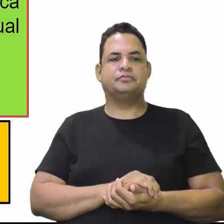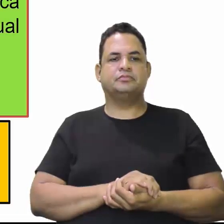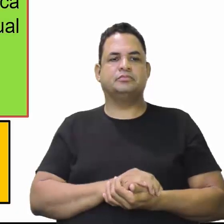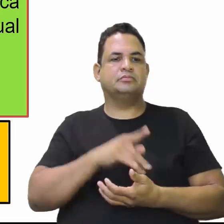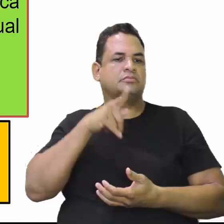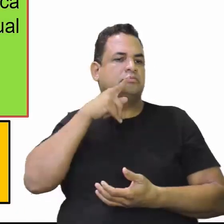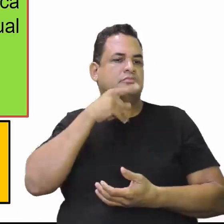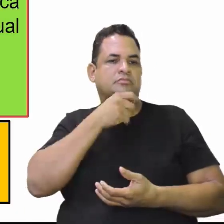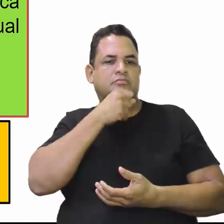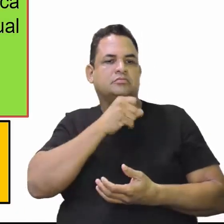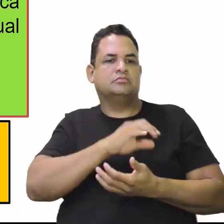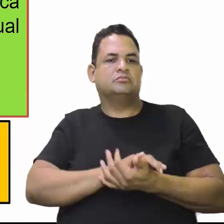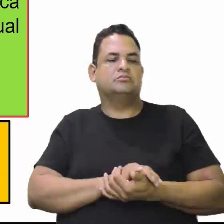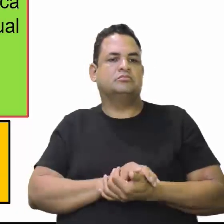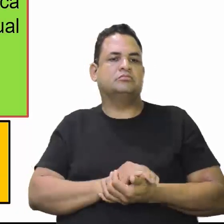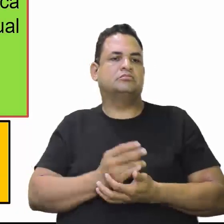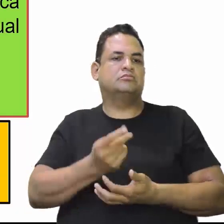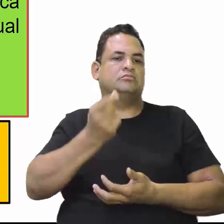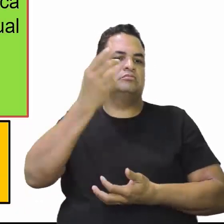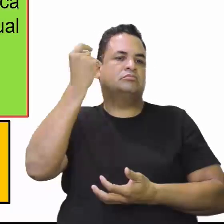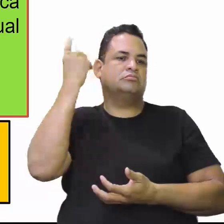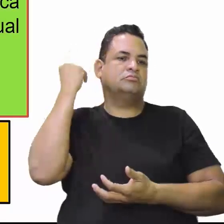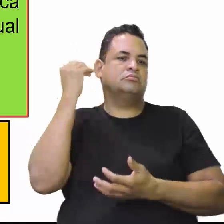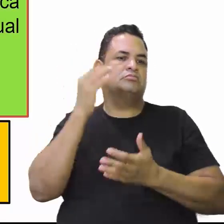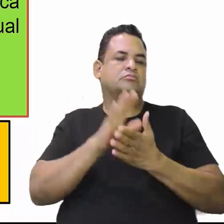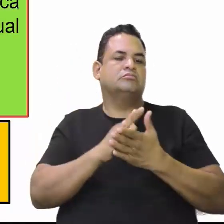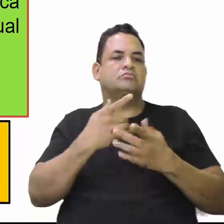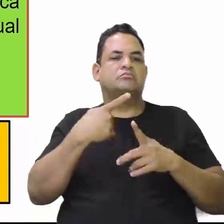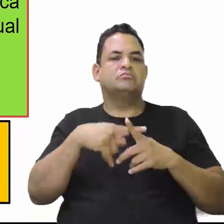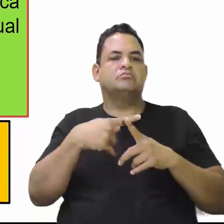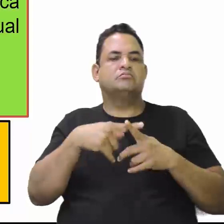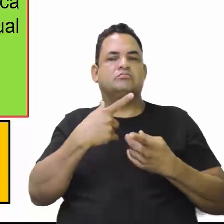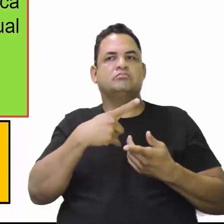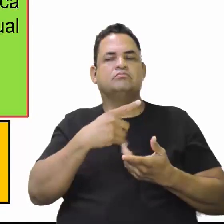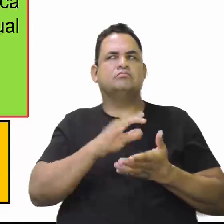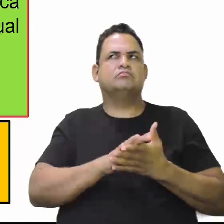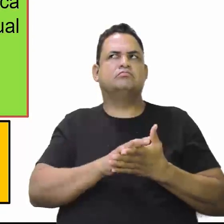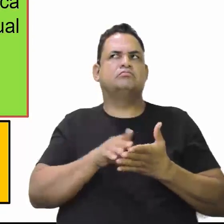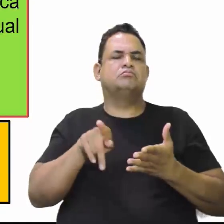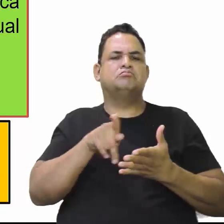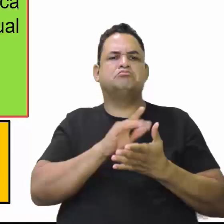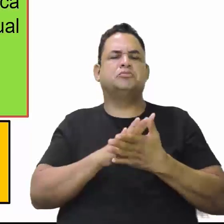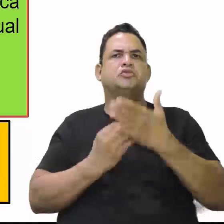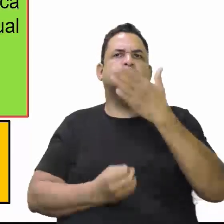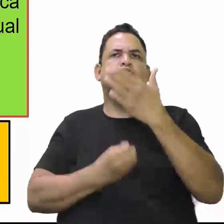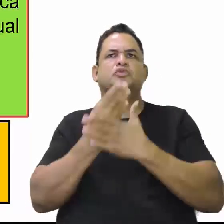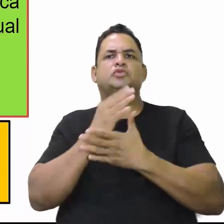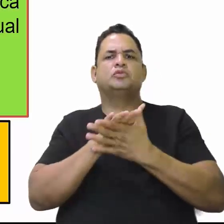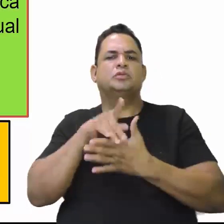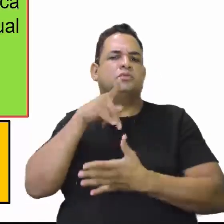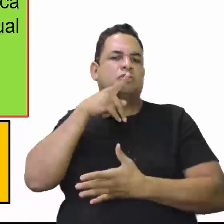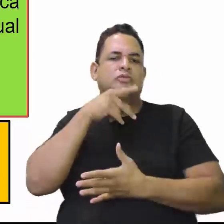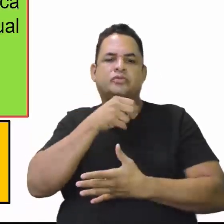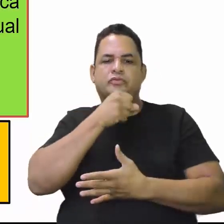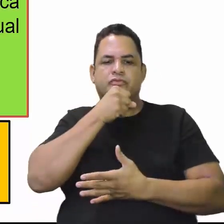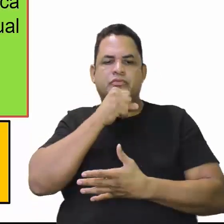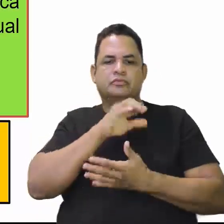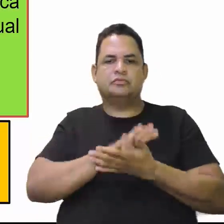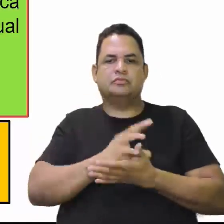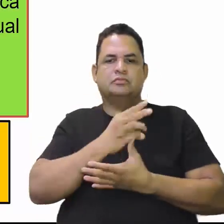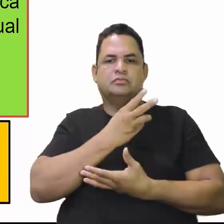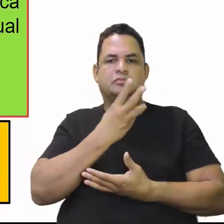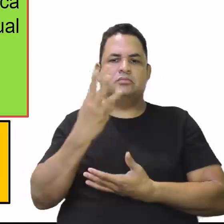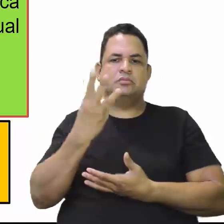Porto Velho, que era um antigo porto, porque existe... Professor, de onde veio o nome Porto Velho? Eu trago